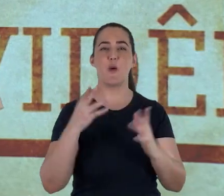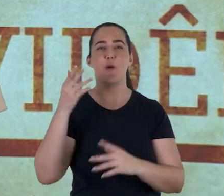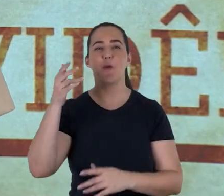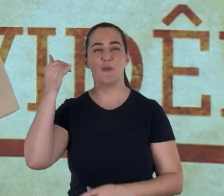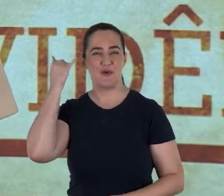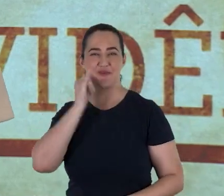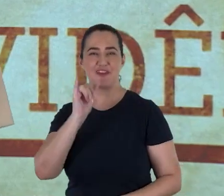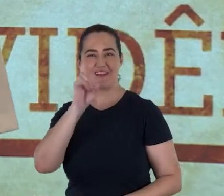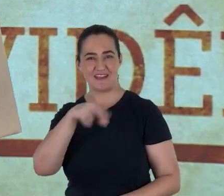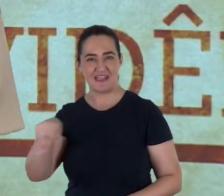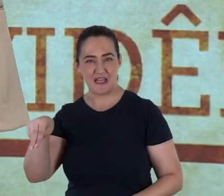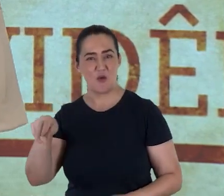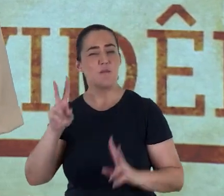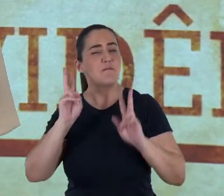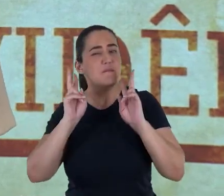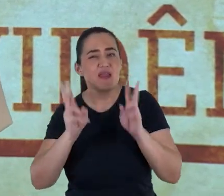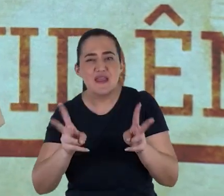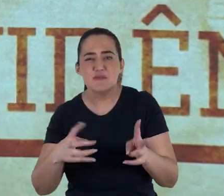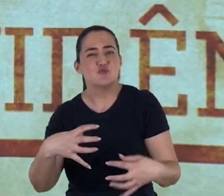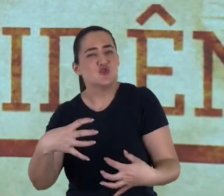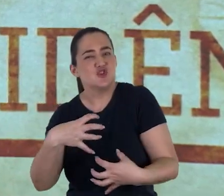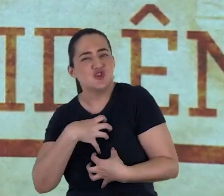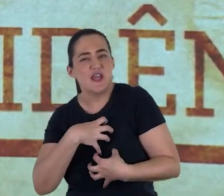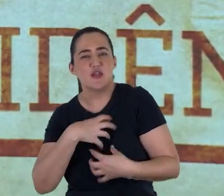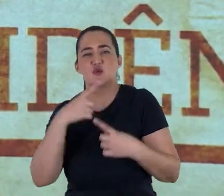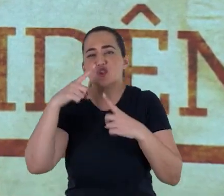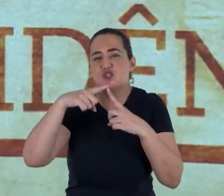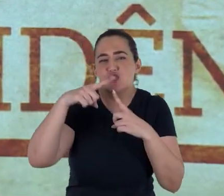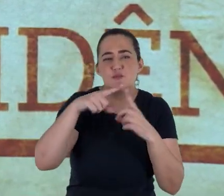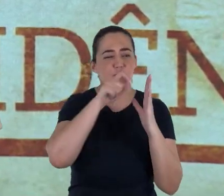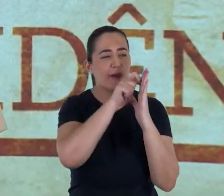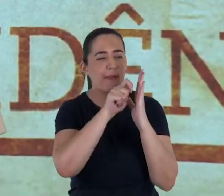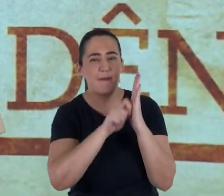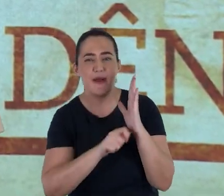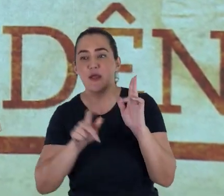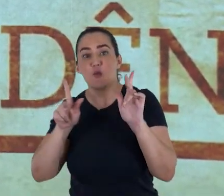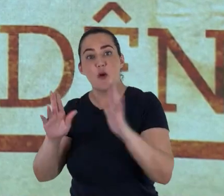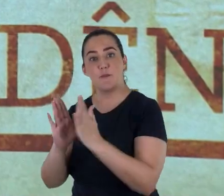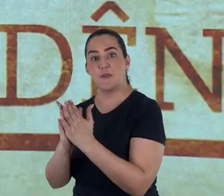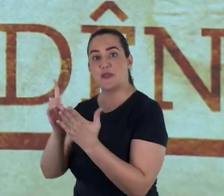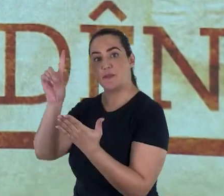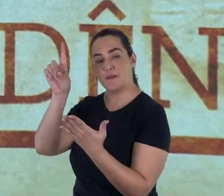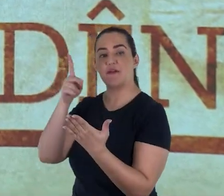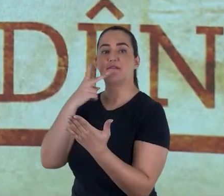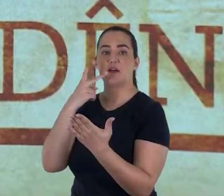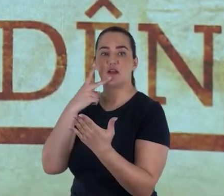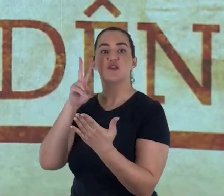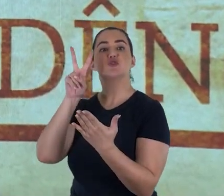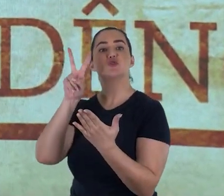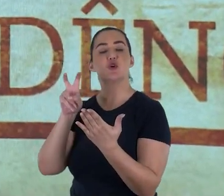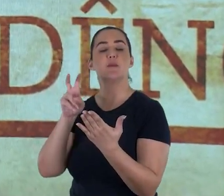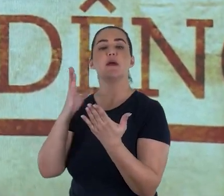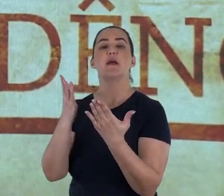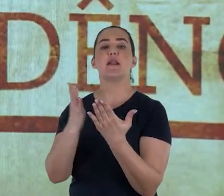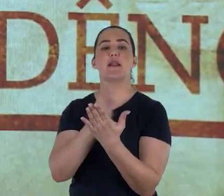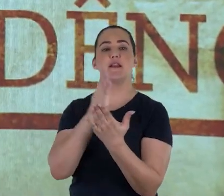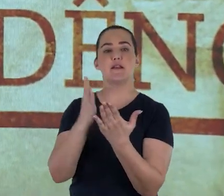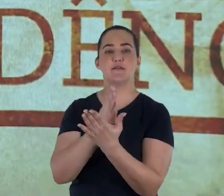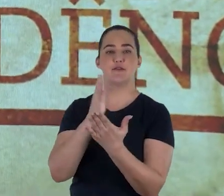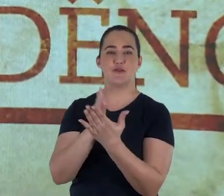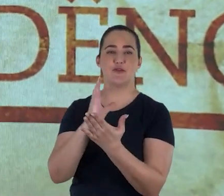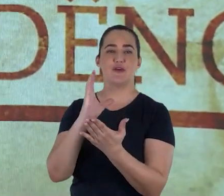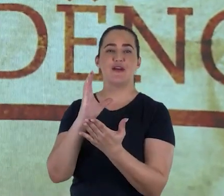profeta Daniel, aliás, a mesma fórmula que a Bíblia usa para referir-se a livros canônicos e, por